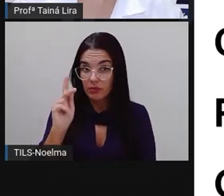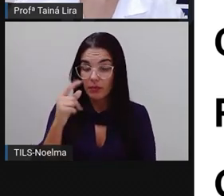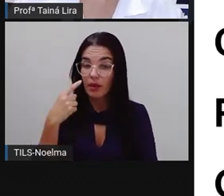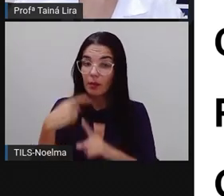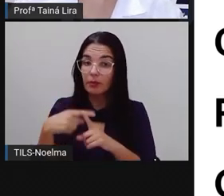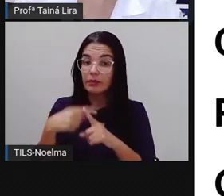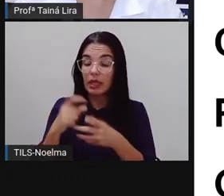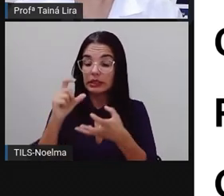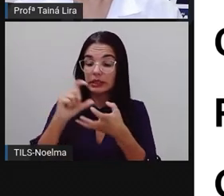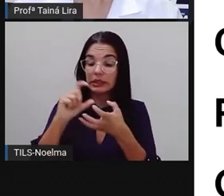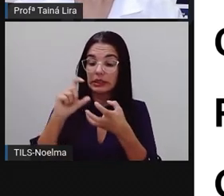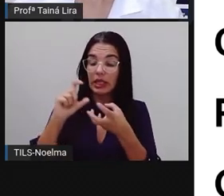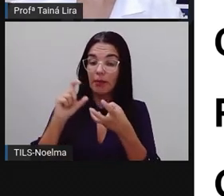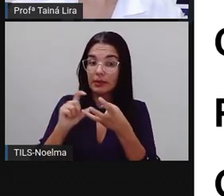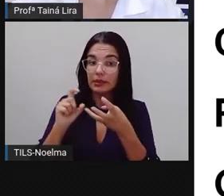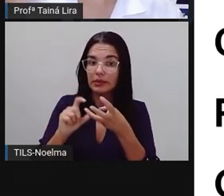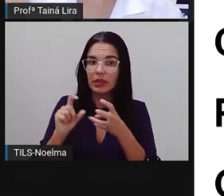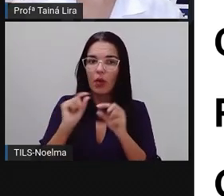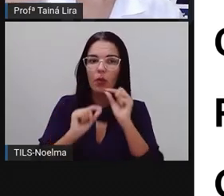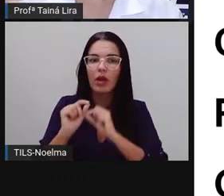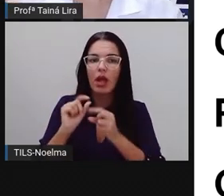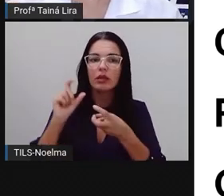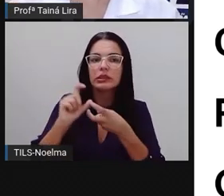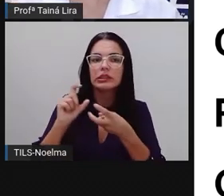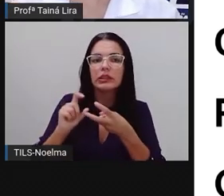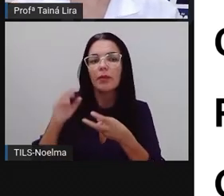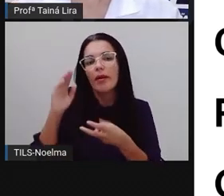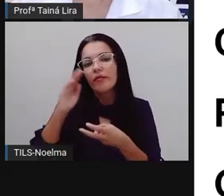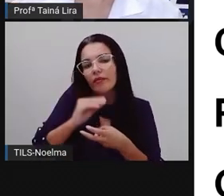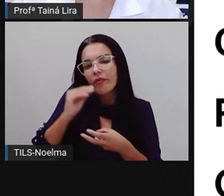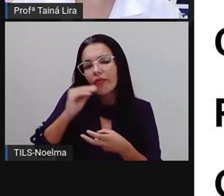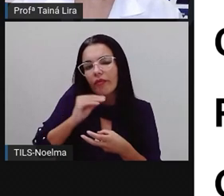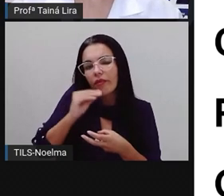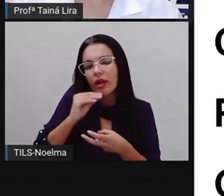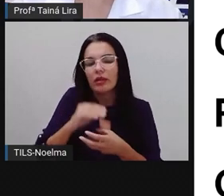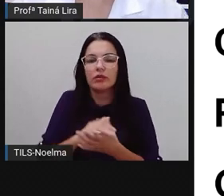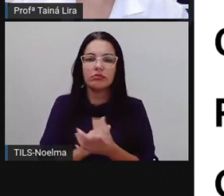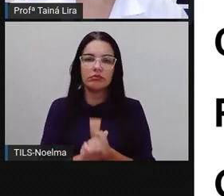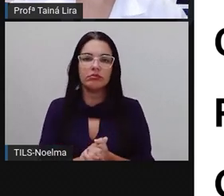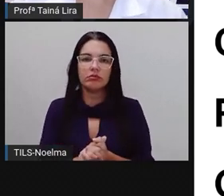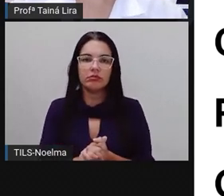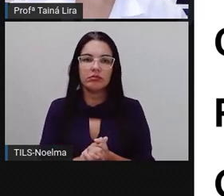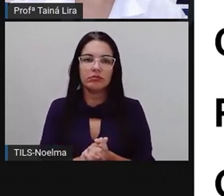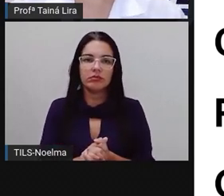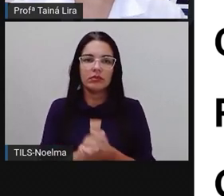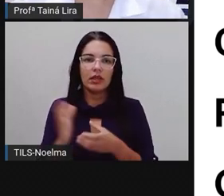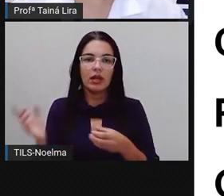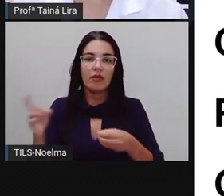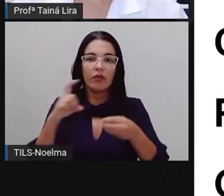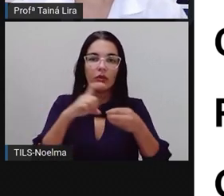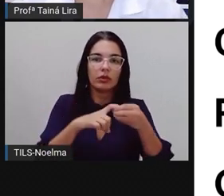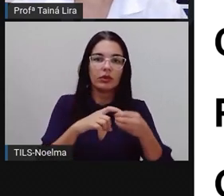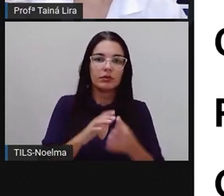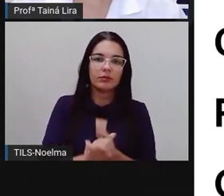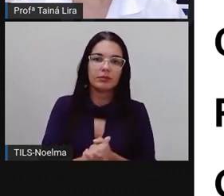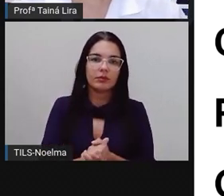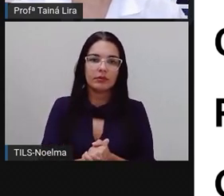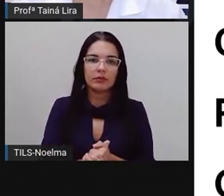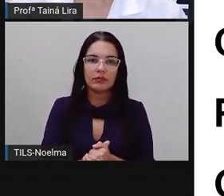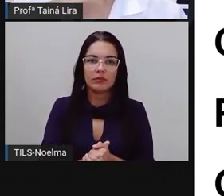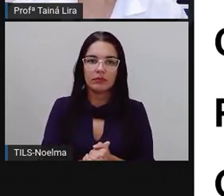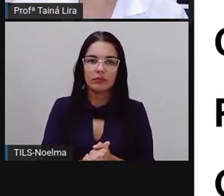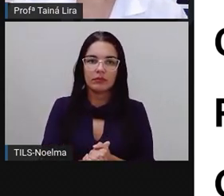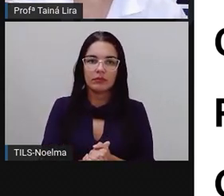porque essas sílabas, ó, são sílabas mais fracas. Tá bom? Então, retomando, olha lá. Pato.